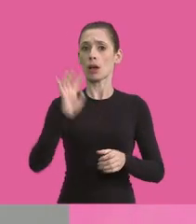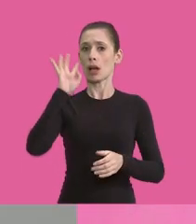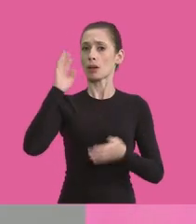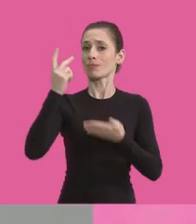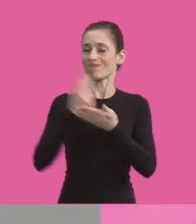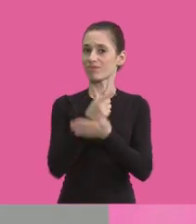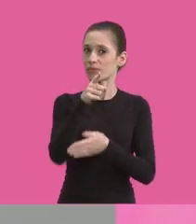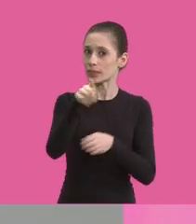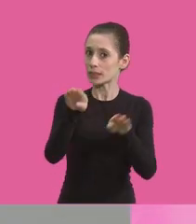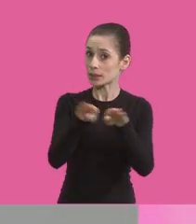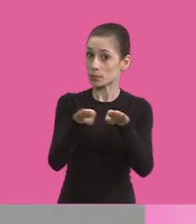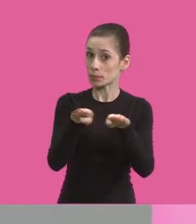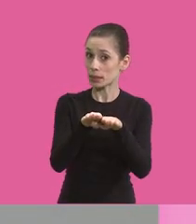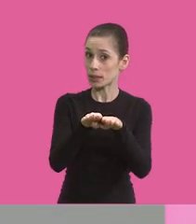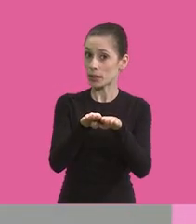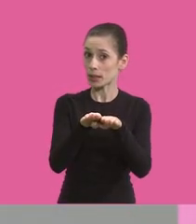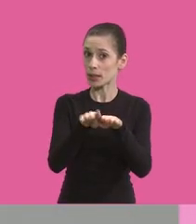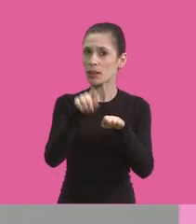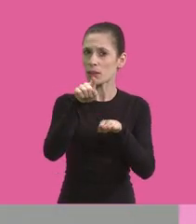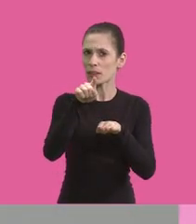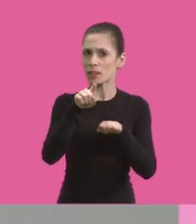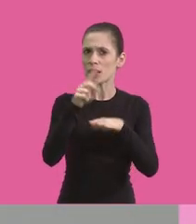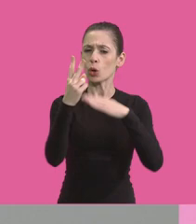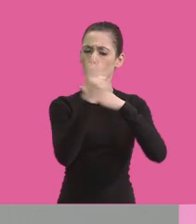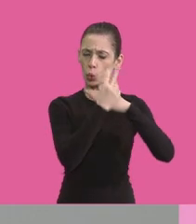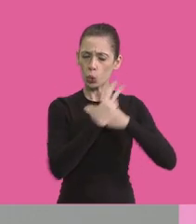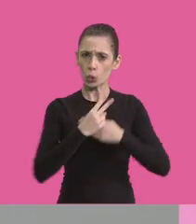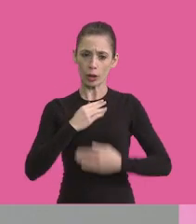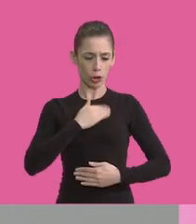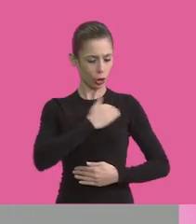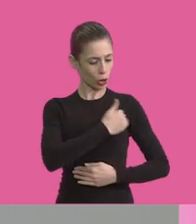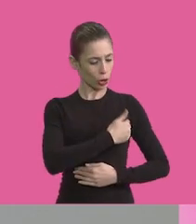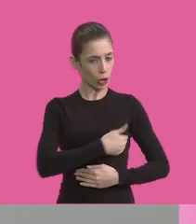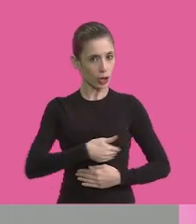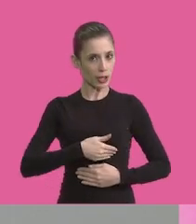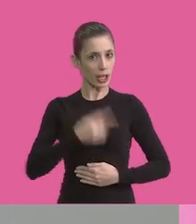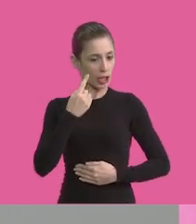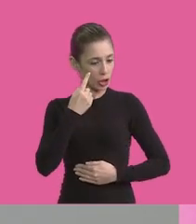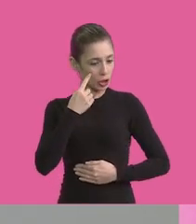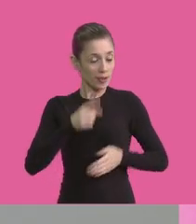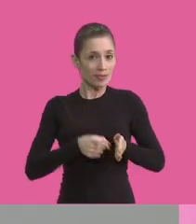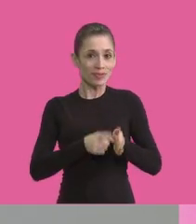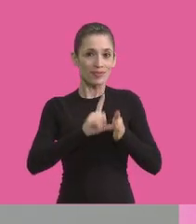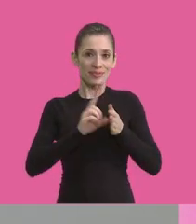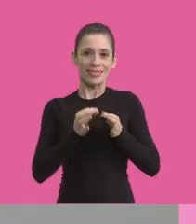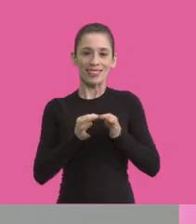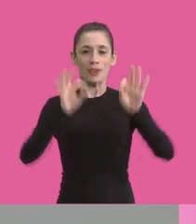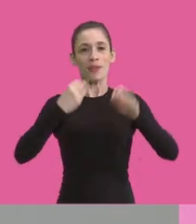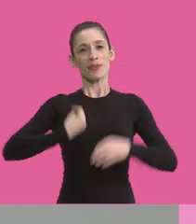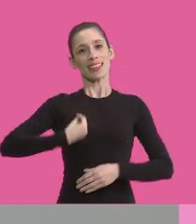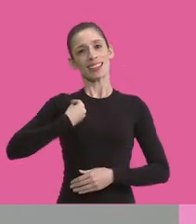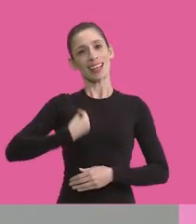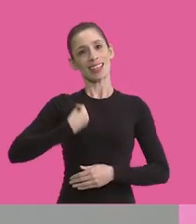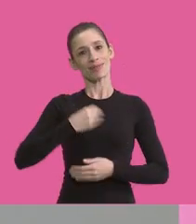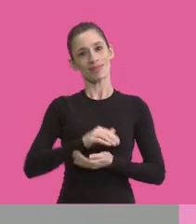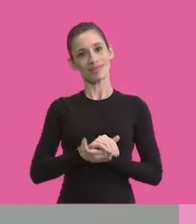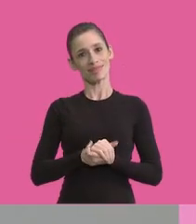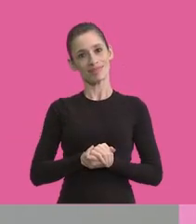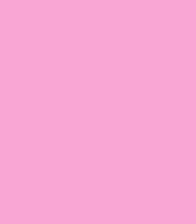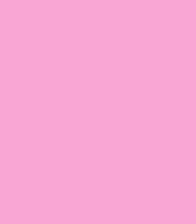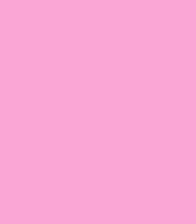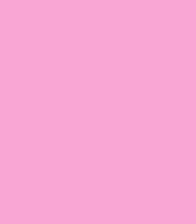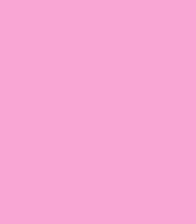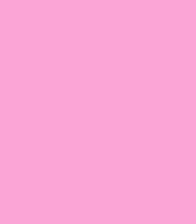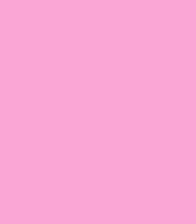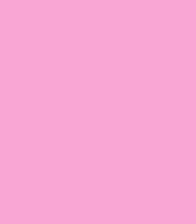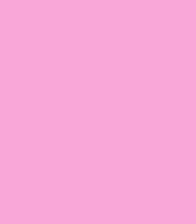E pode acontecer com você também. Fique alerta. Se toque o diagnóstico precoce. Salva vidas!